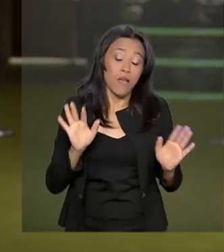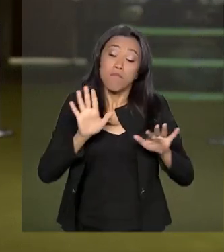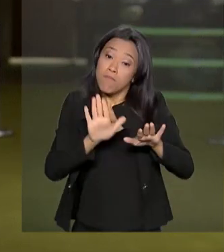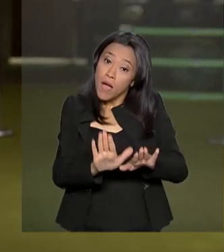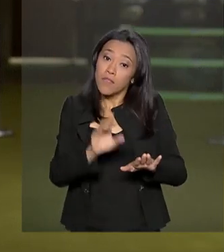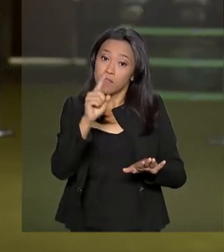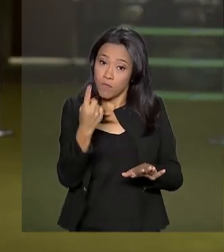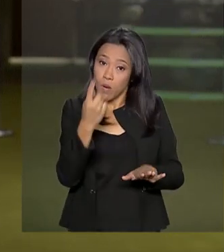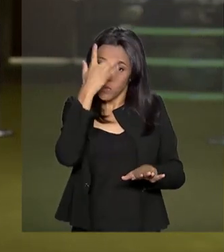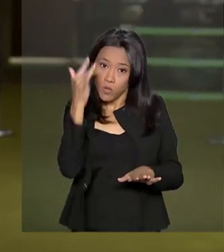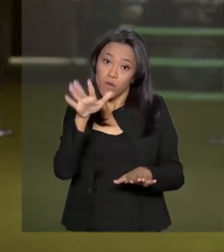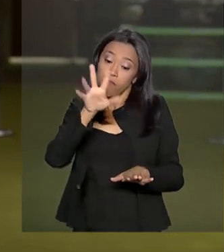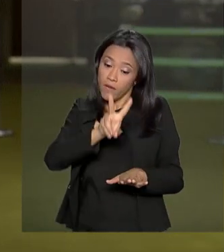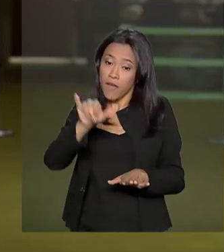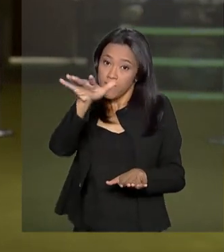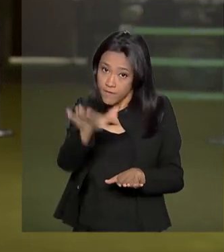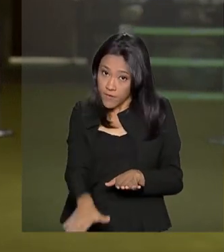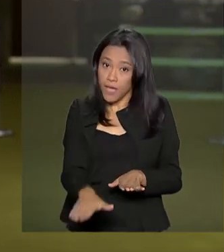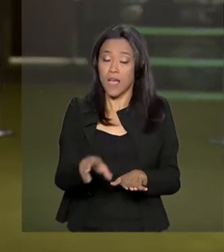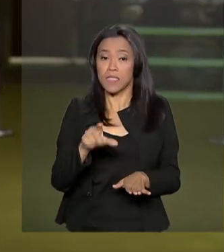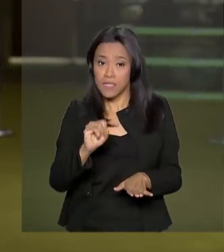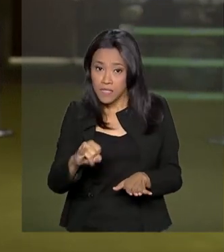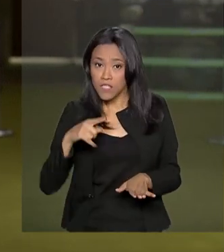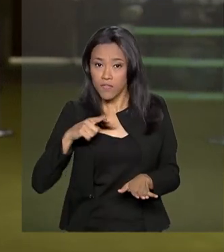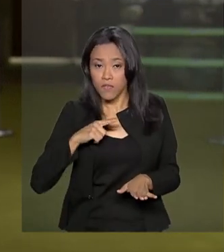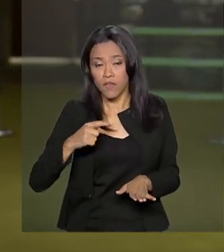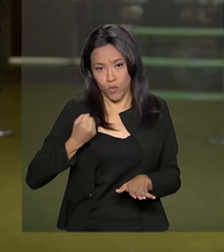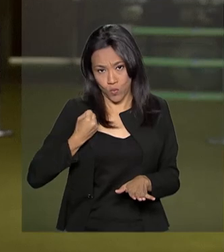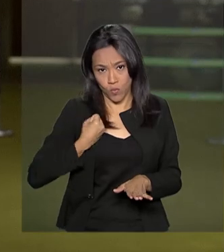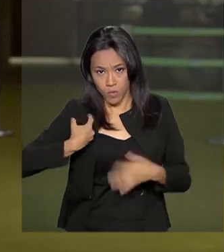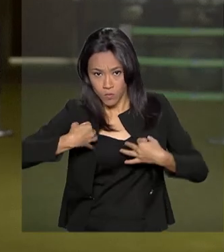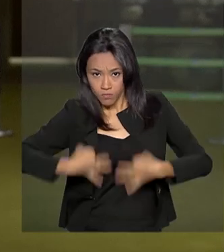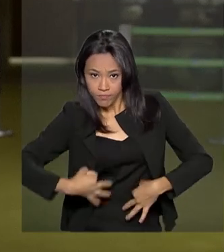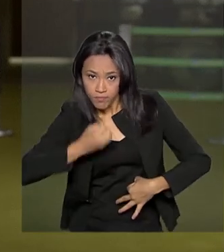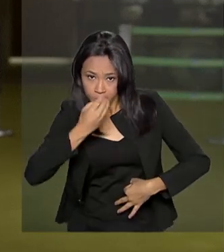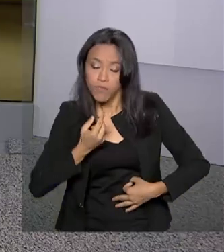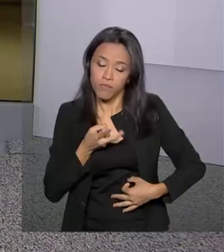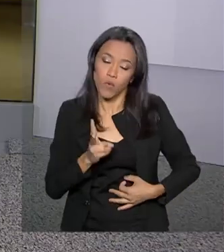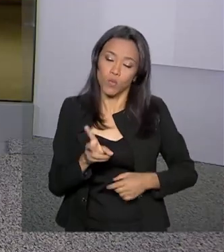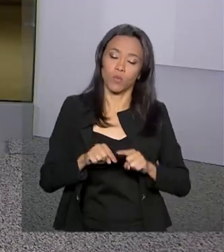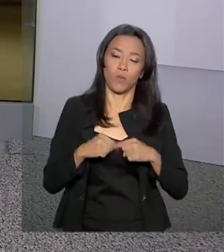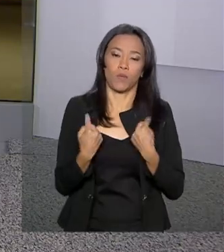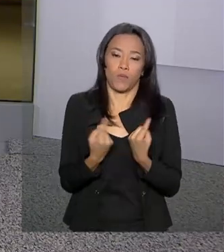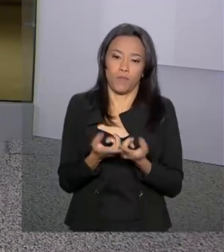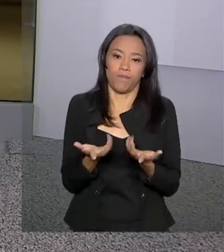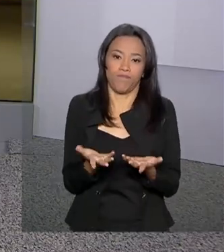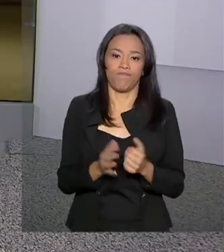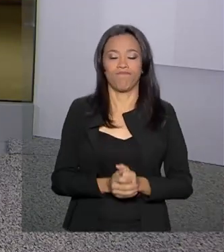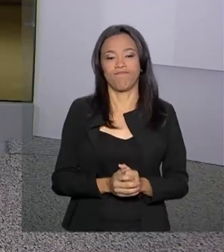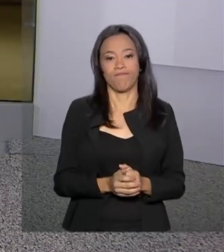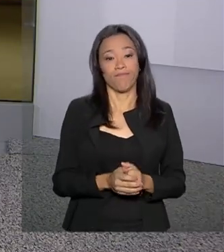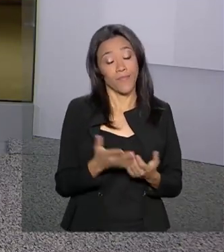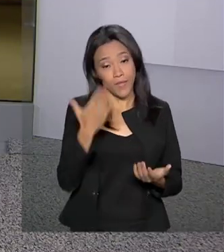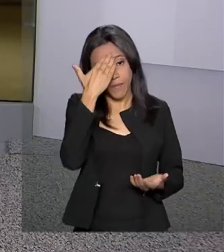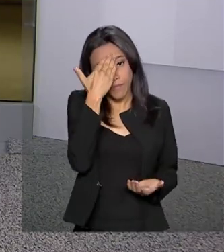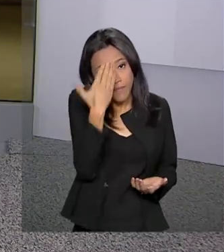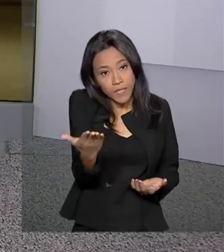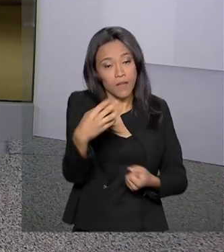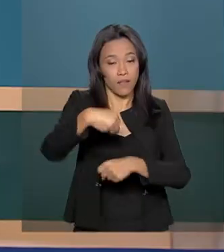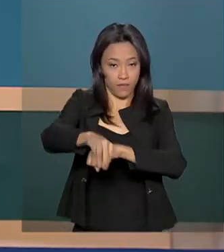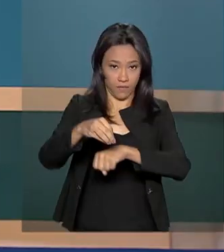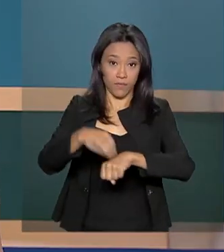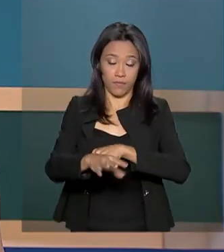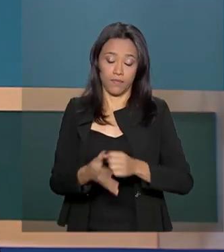em Brasília e se tiver quórum vai sim convocar novas sessões. É isso, Carla, eu volto com você. Muito obrigada, Selma, pelas suas